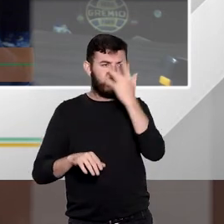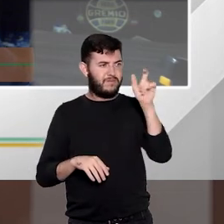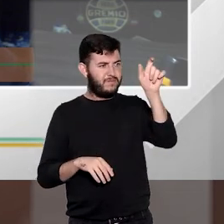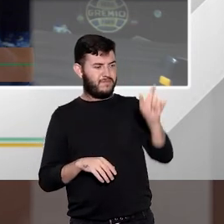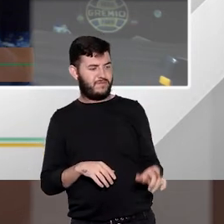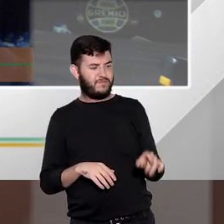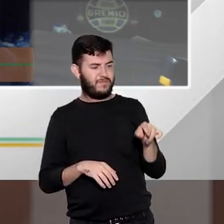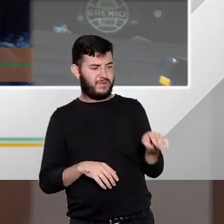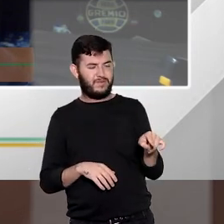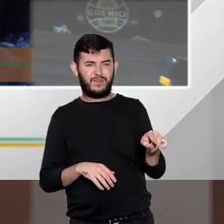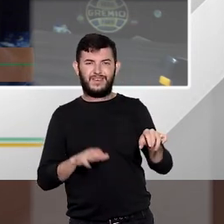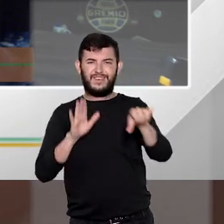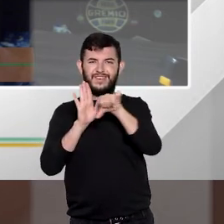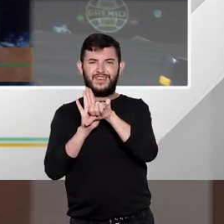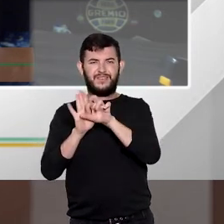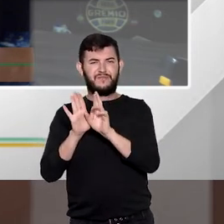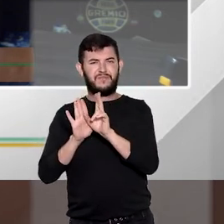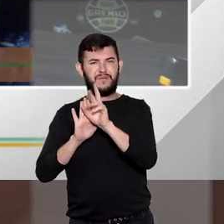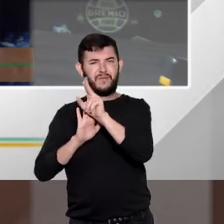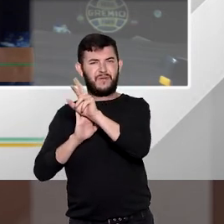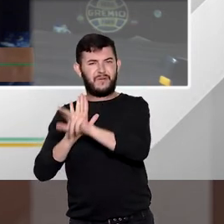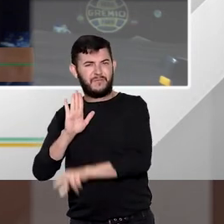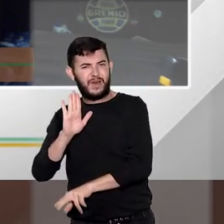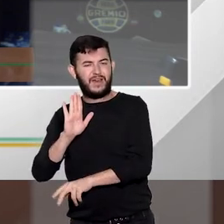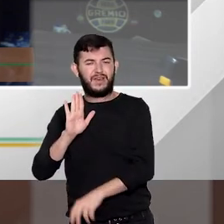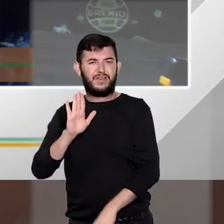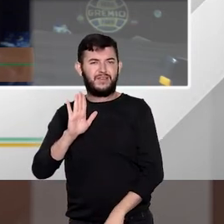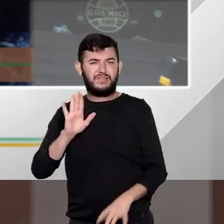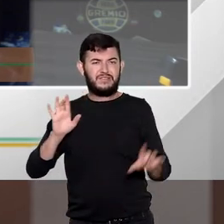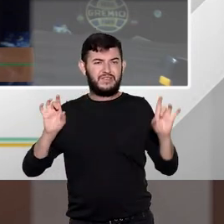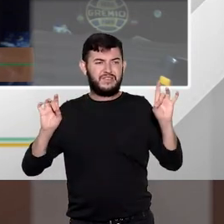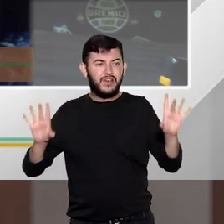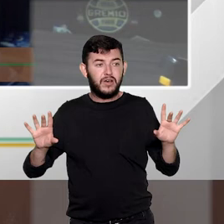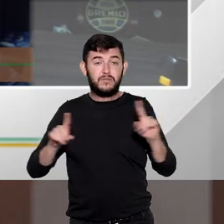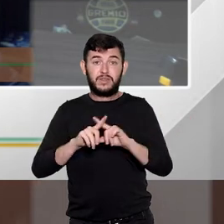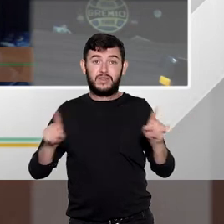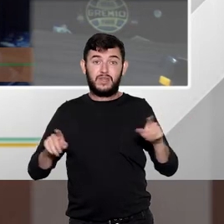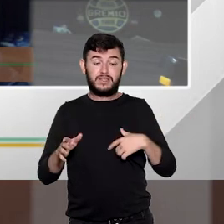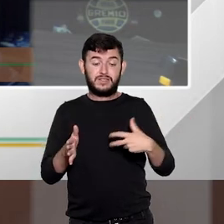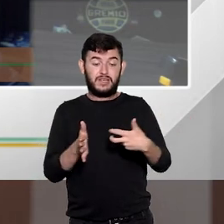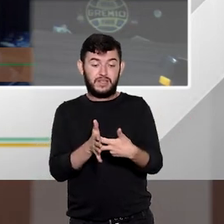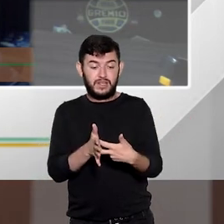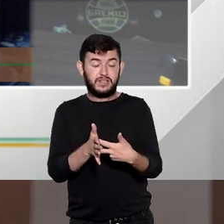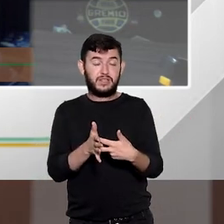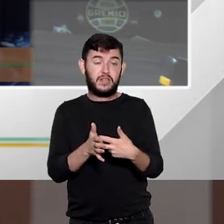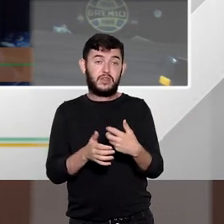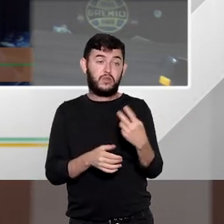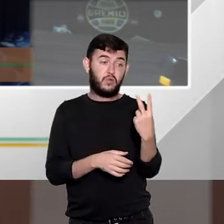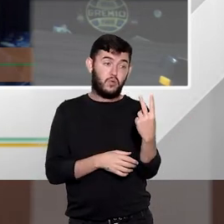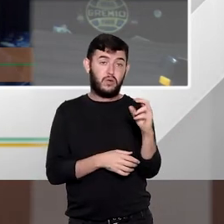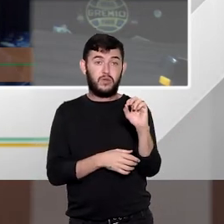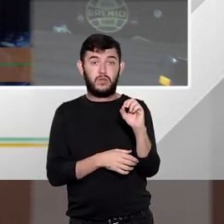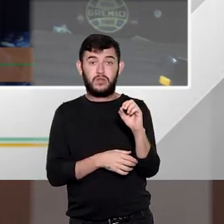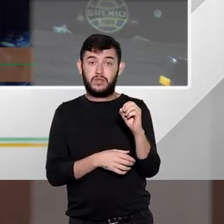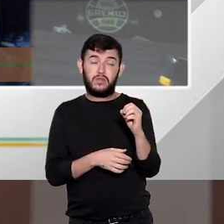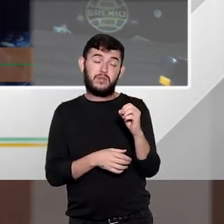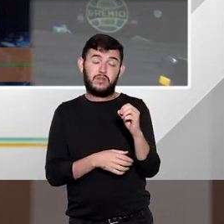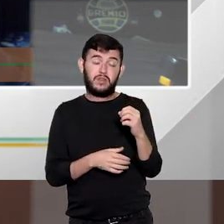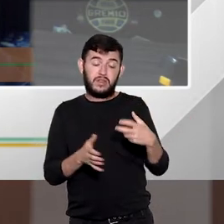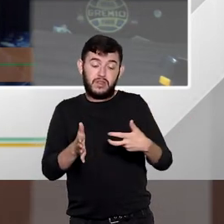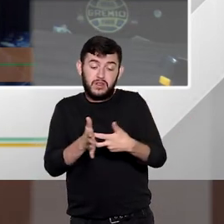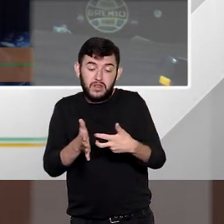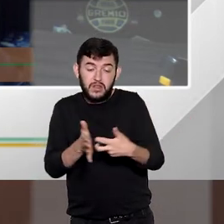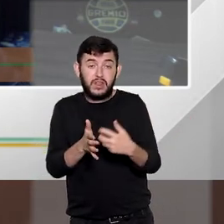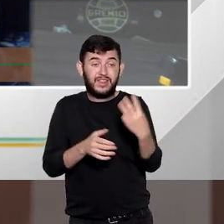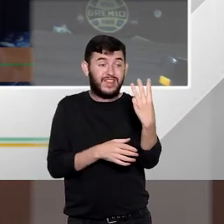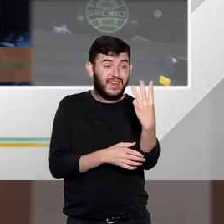multireincidente e pronto o cara registra contra si duas sentenças condenatórias três sentenças condenatórias pronto não tem direito